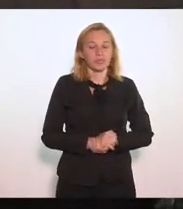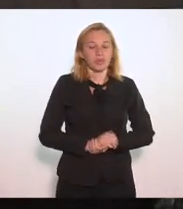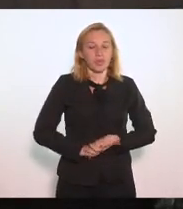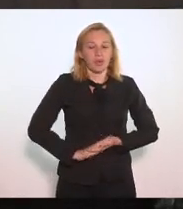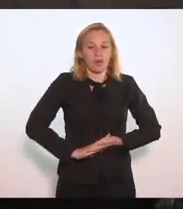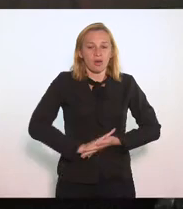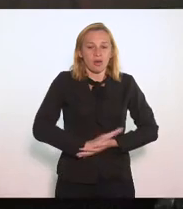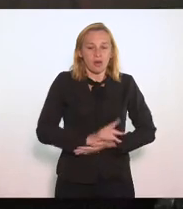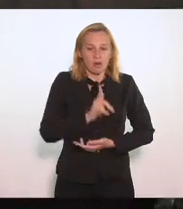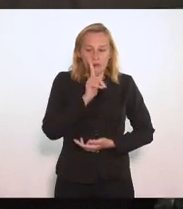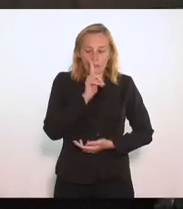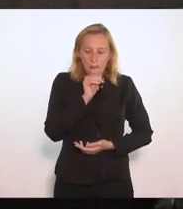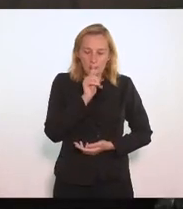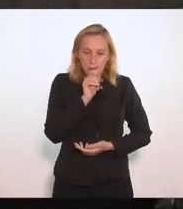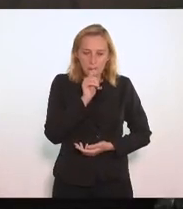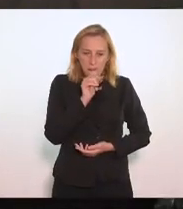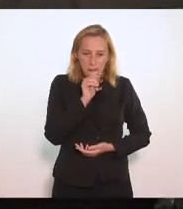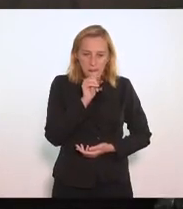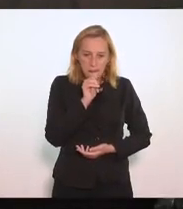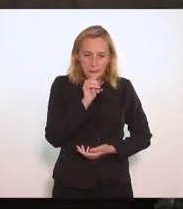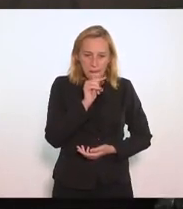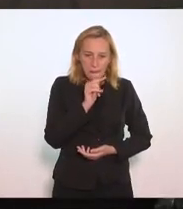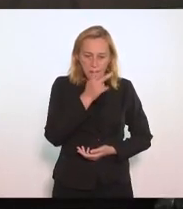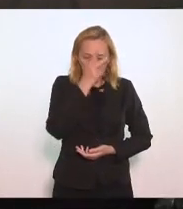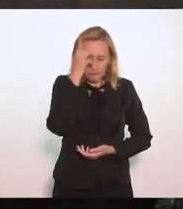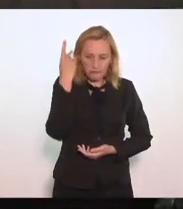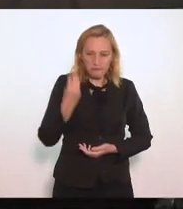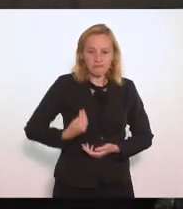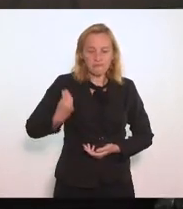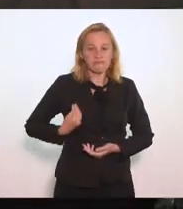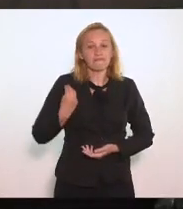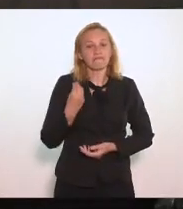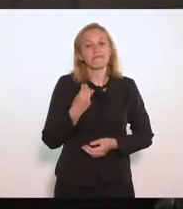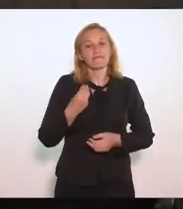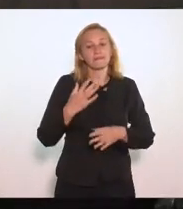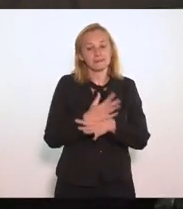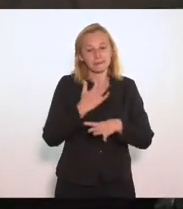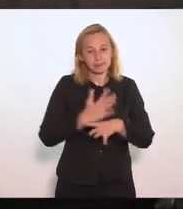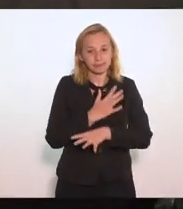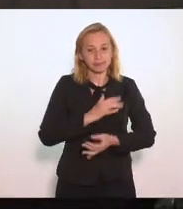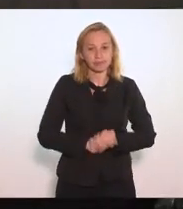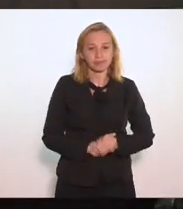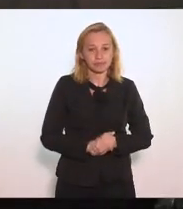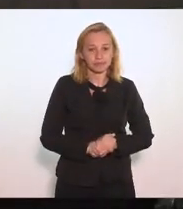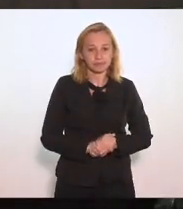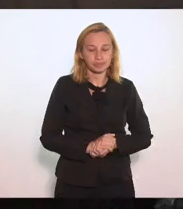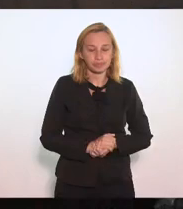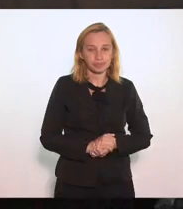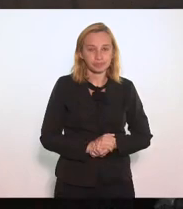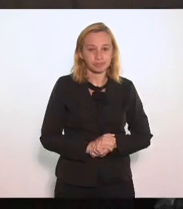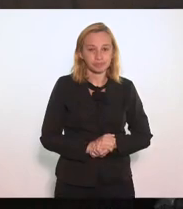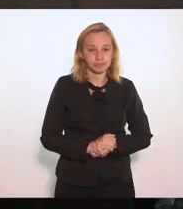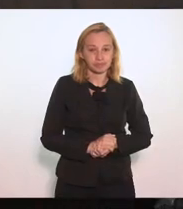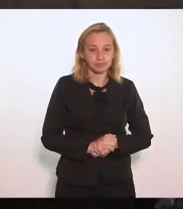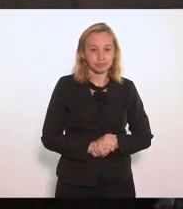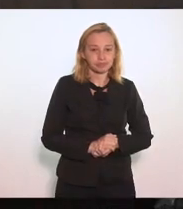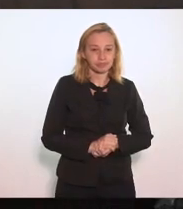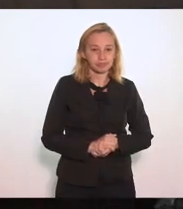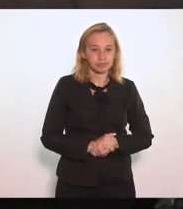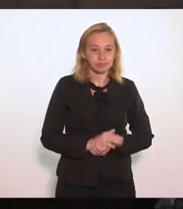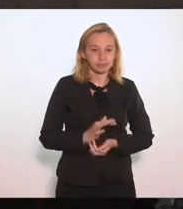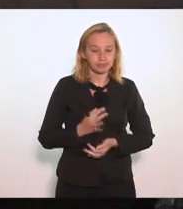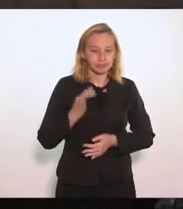De água Para as pessoas Que vivem na cidade Nós vamos Em breve Atingir O